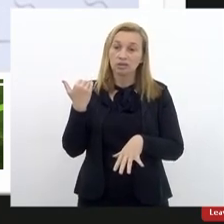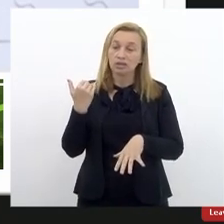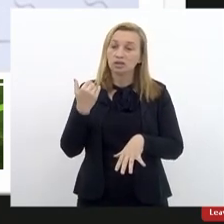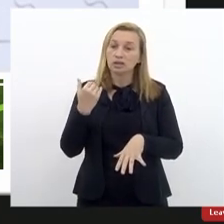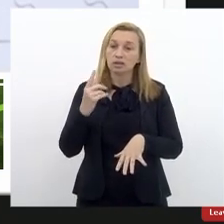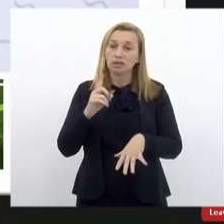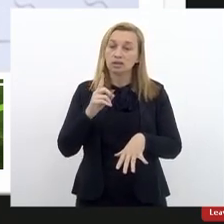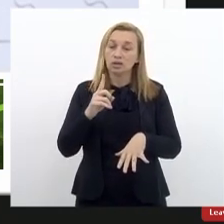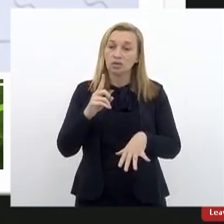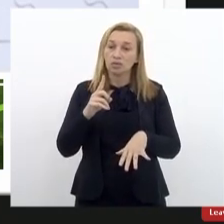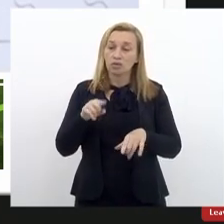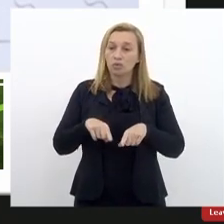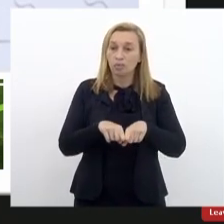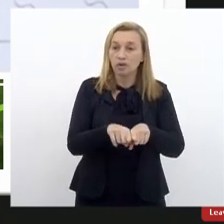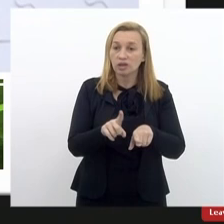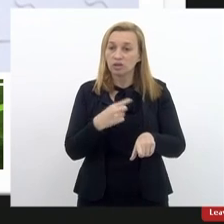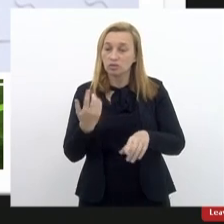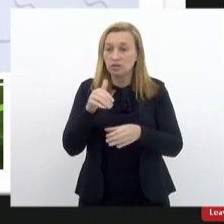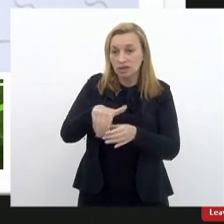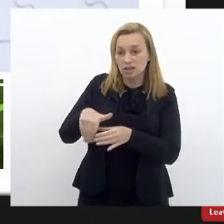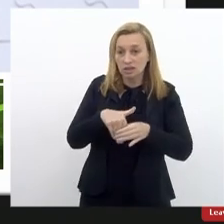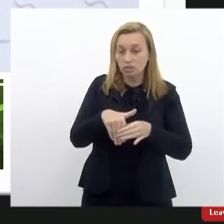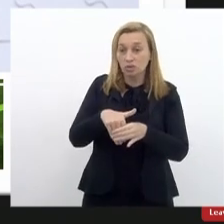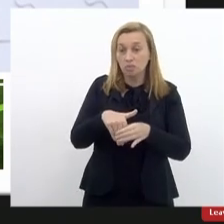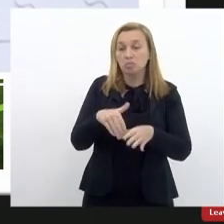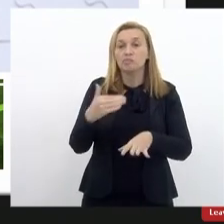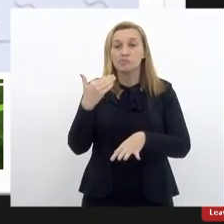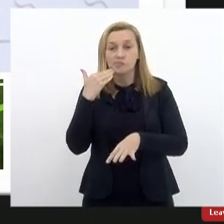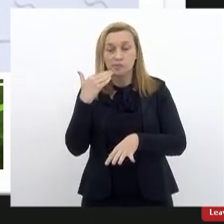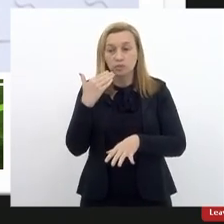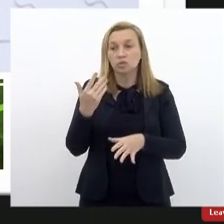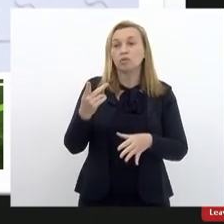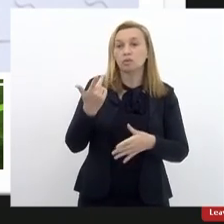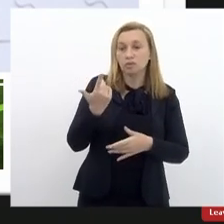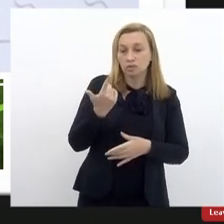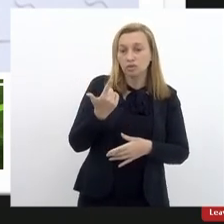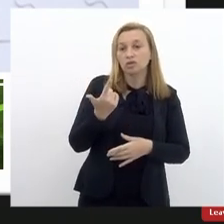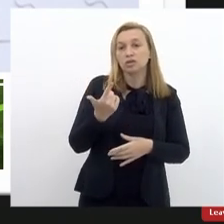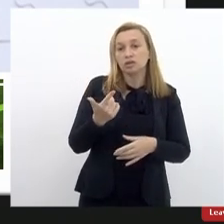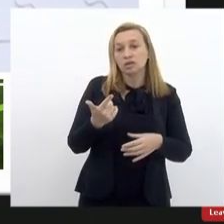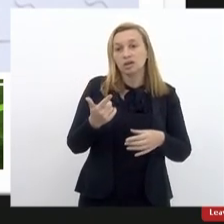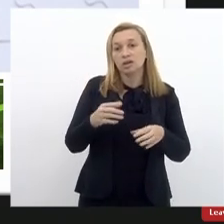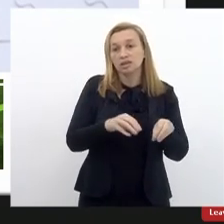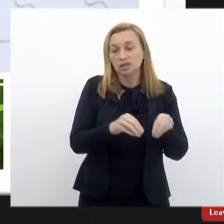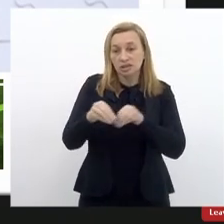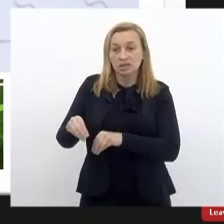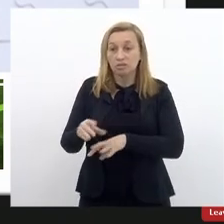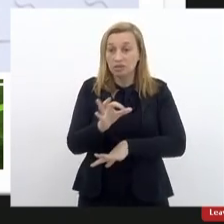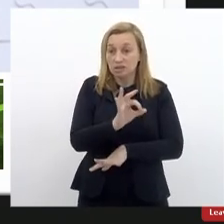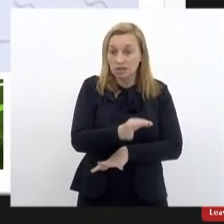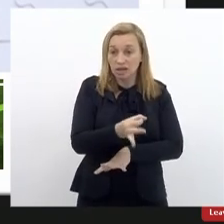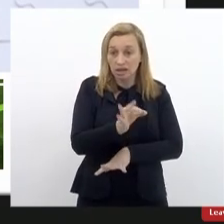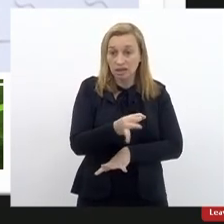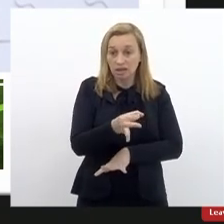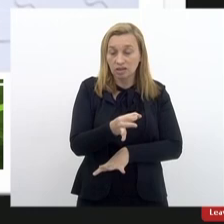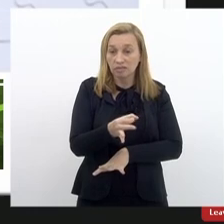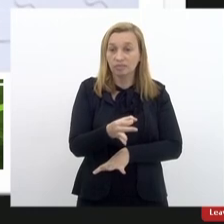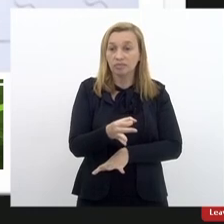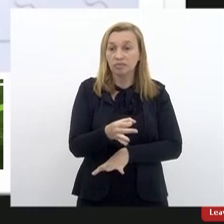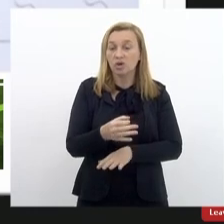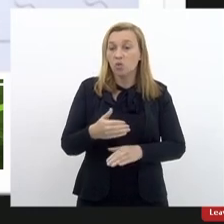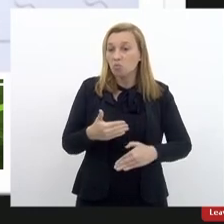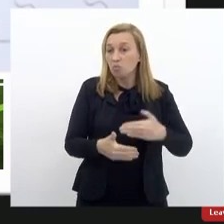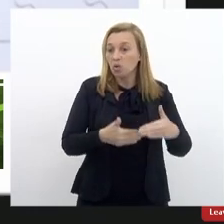eleição. Isso, obviamente, comprometeu os ritos de transição necessários, não existindo um